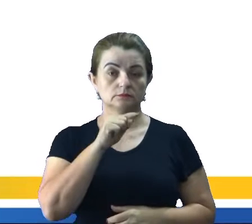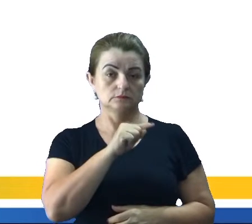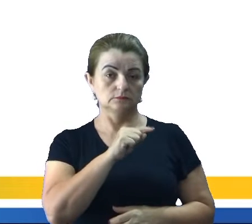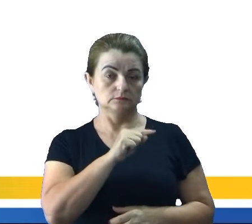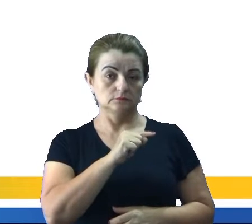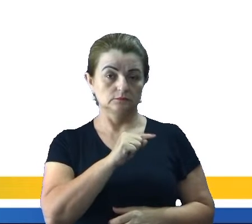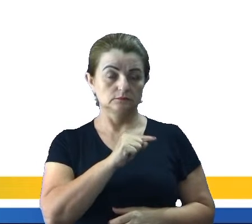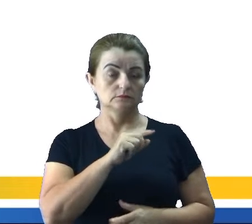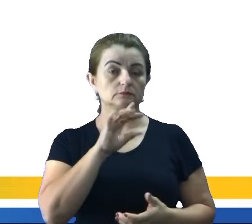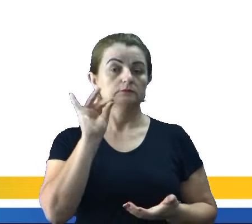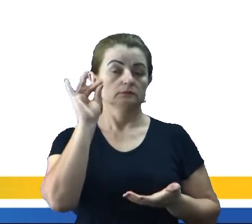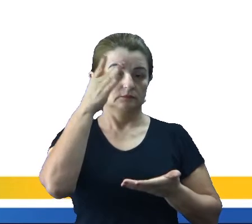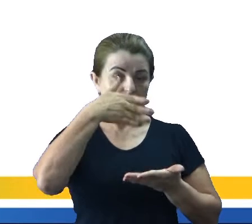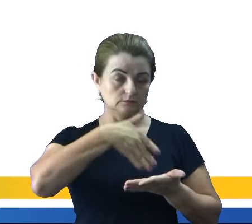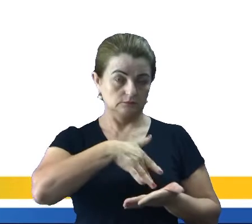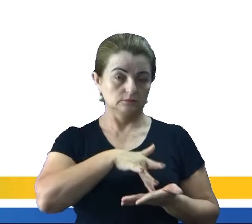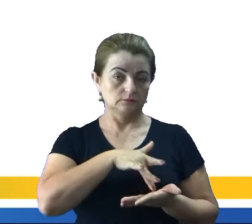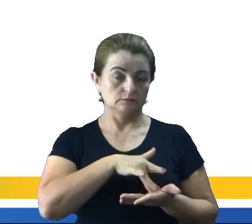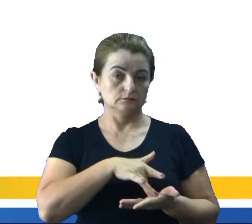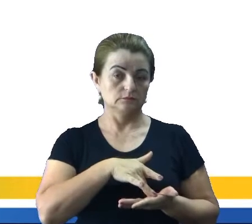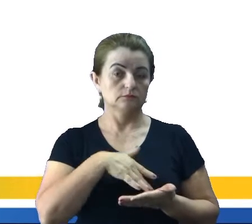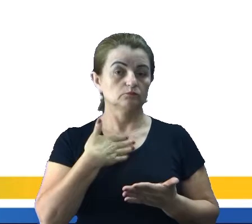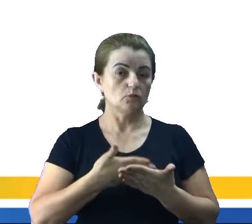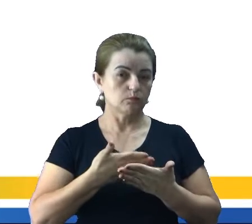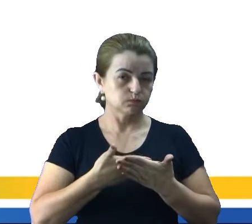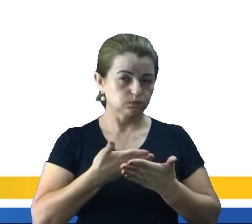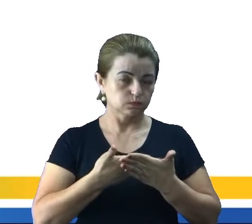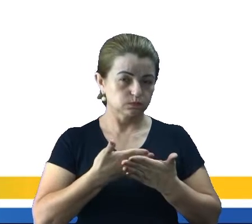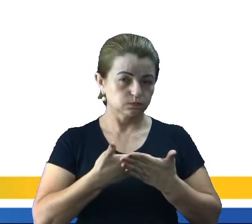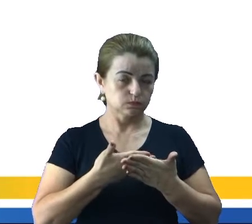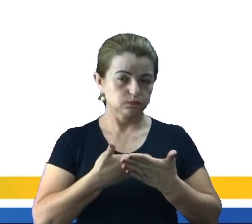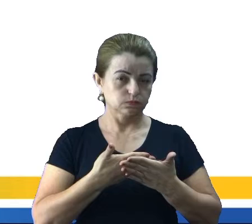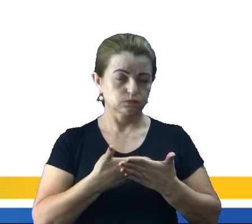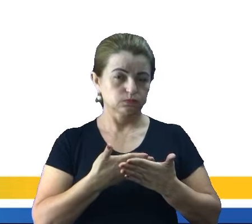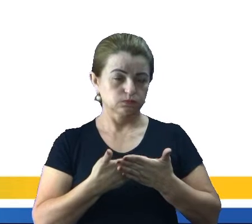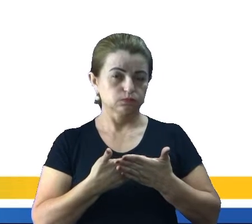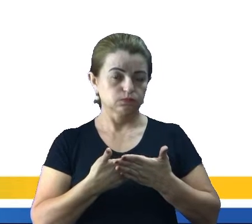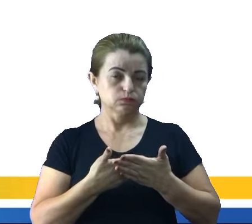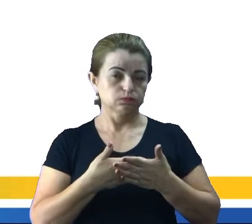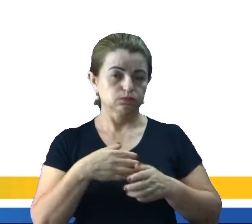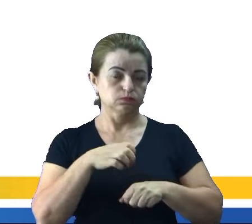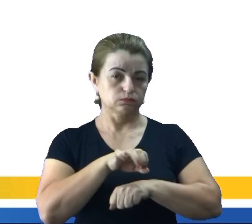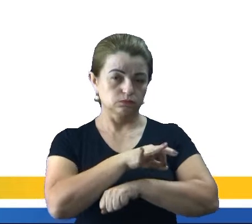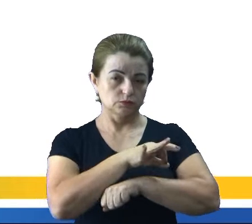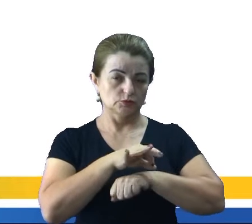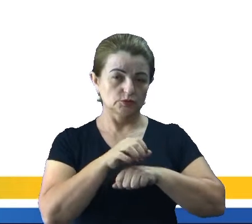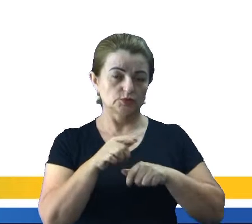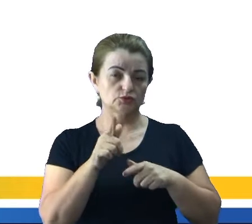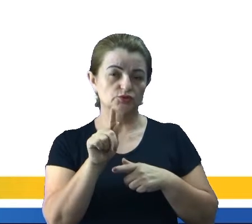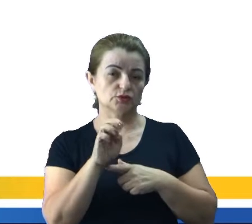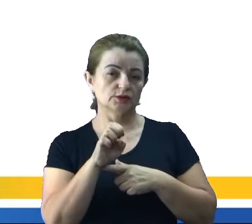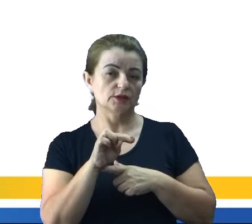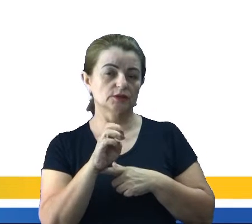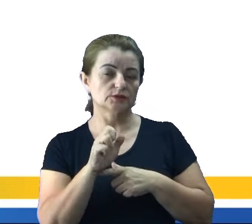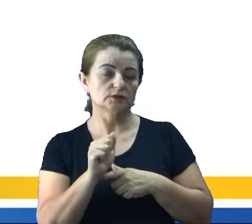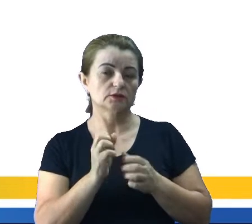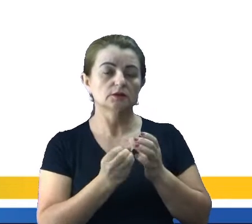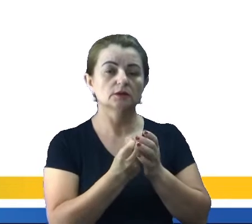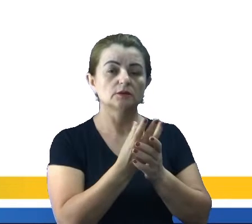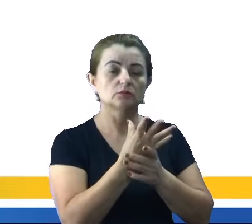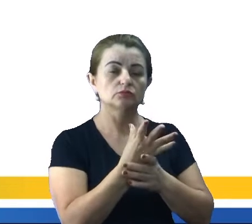Provavelmente eu vou estudar, ou então vou fazer engenharia genética e criar